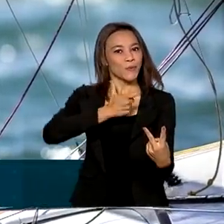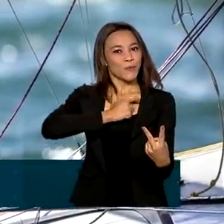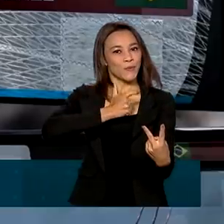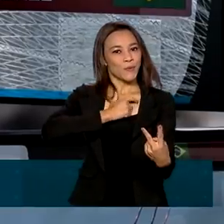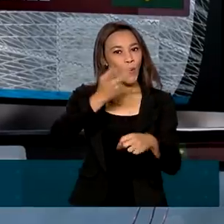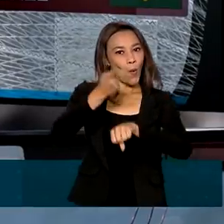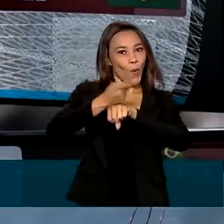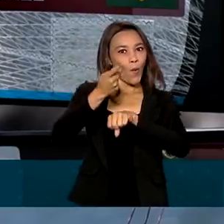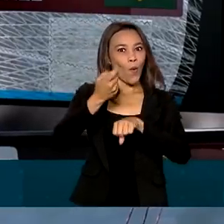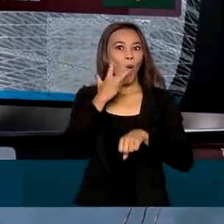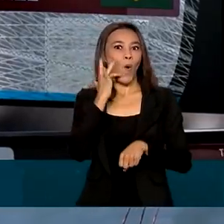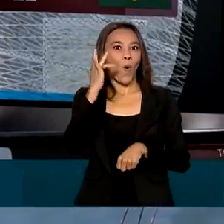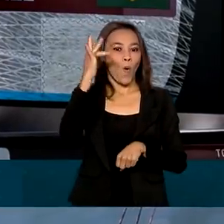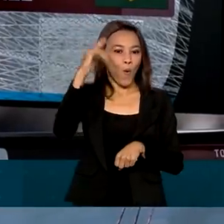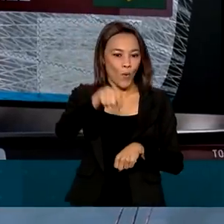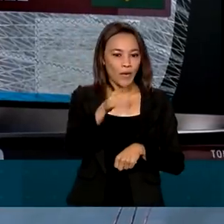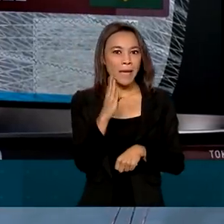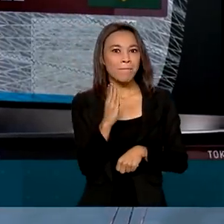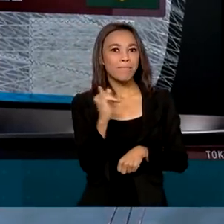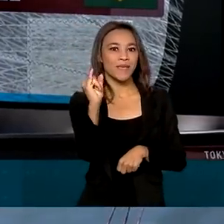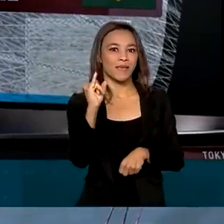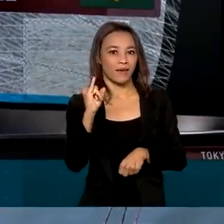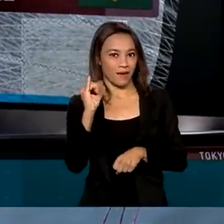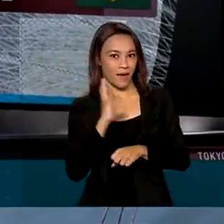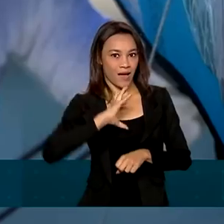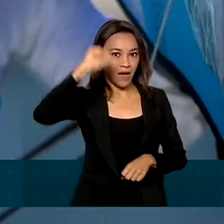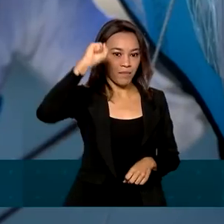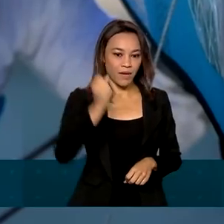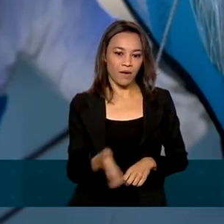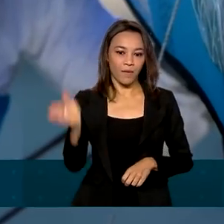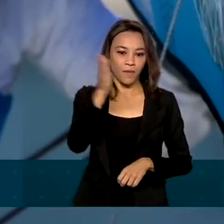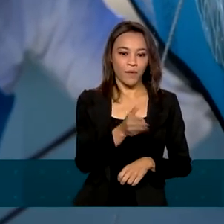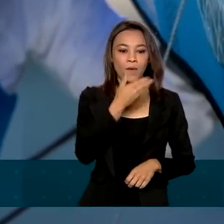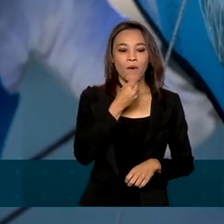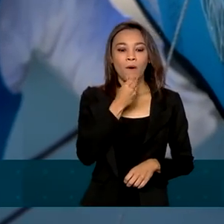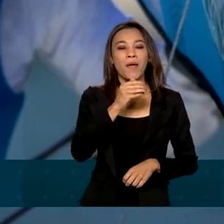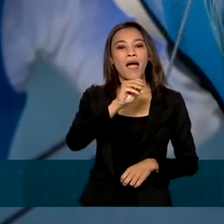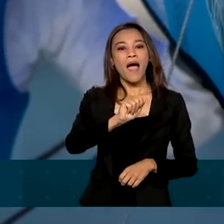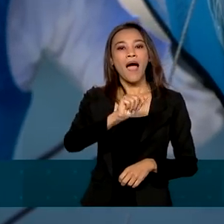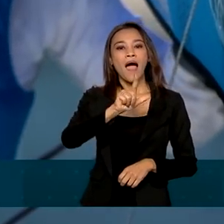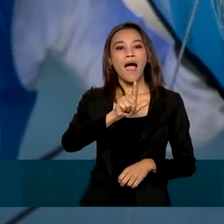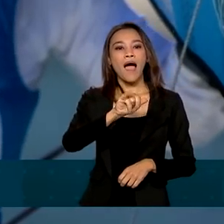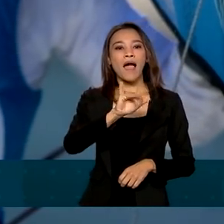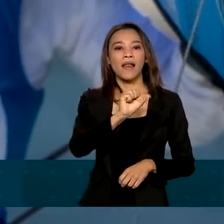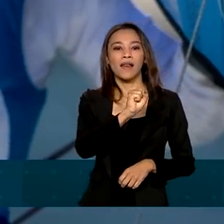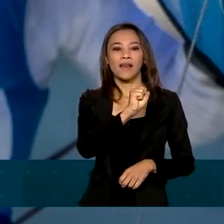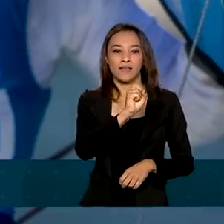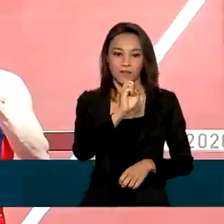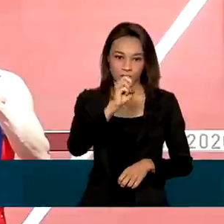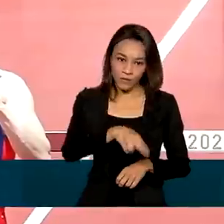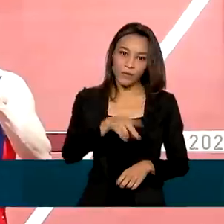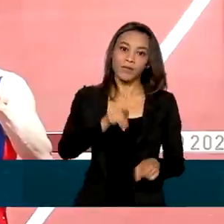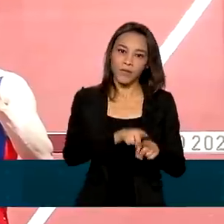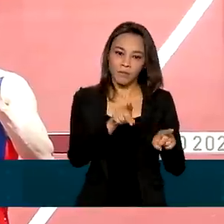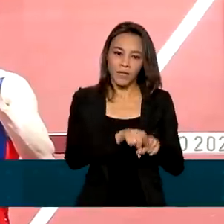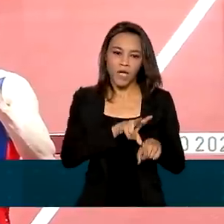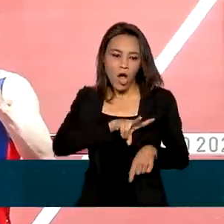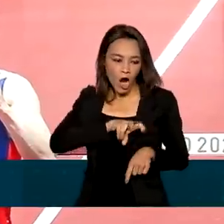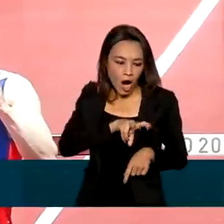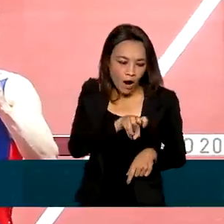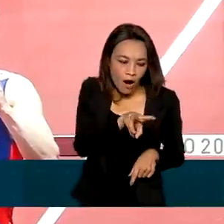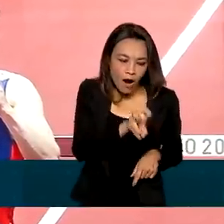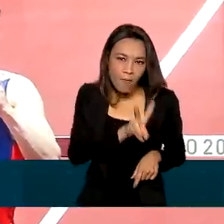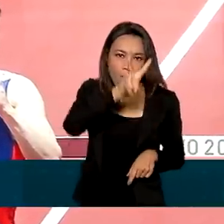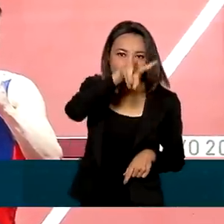na vela e são bicampeãs olímpicas. Já Alisson dos Santos conquistou a medalha de bronze na prova dos 400 metros com